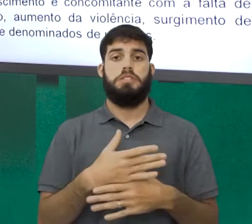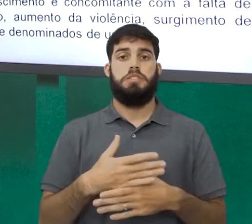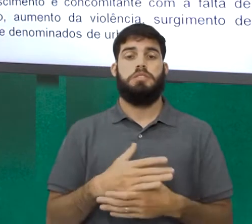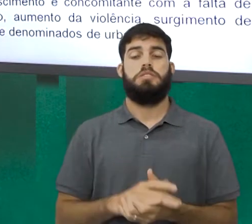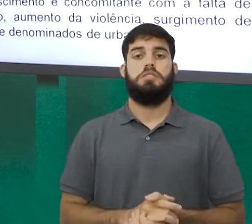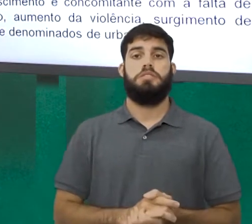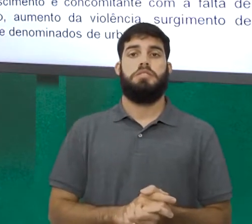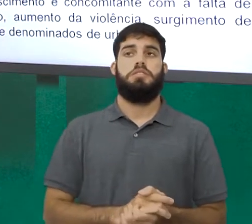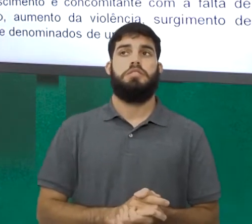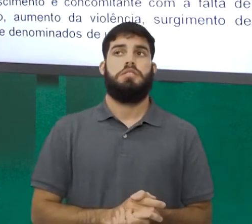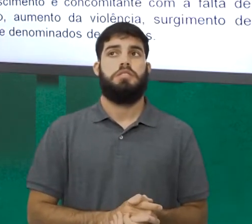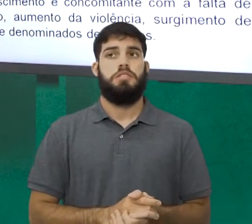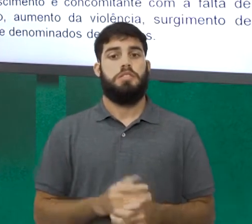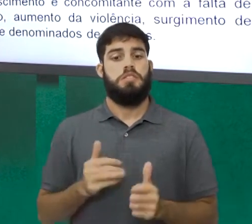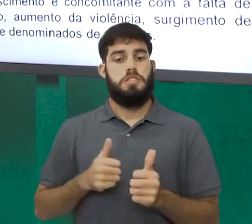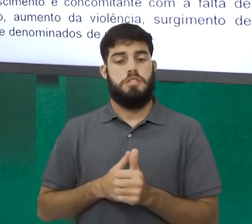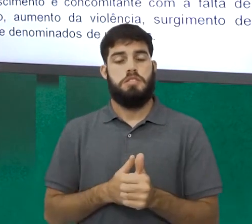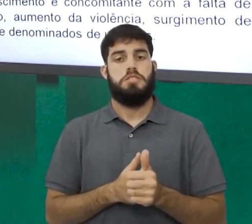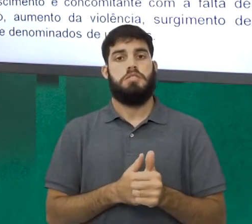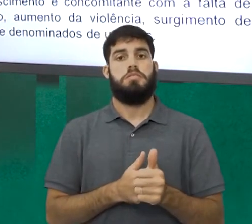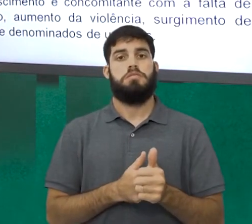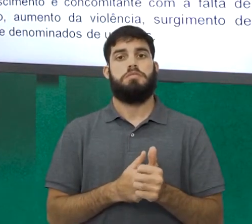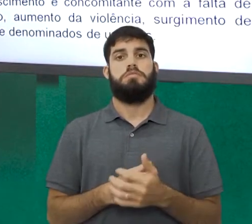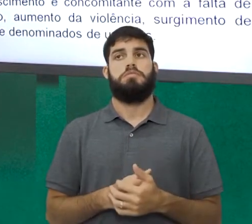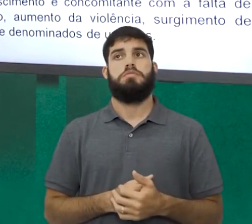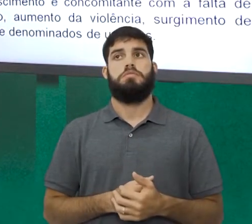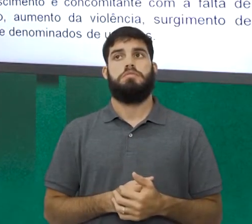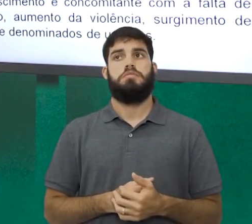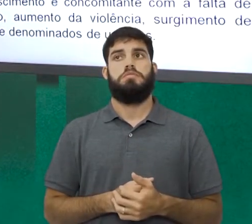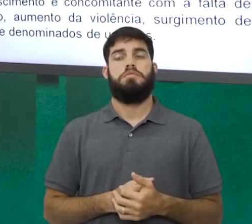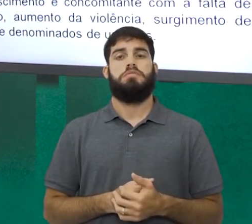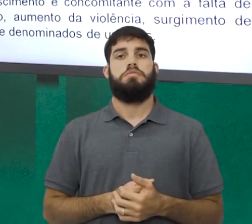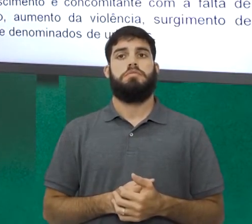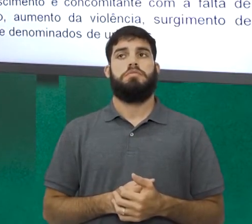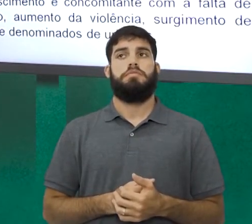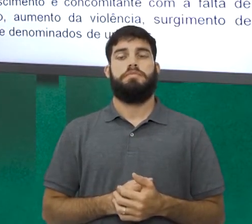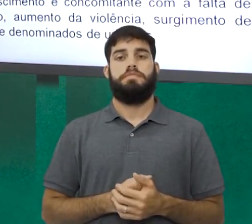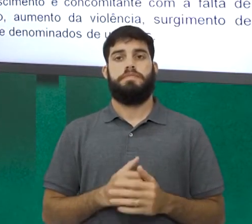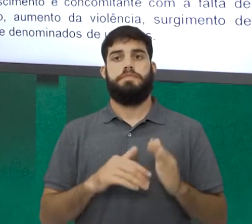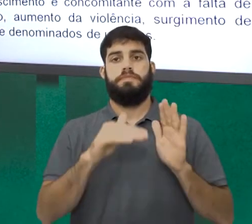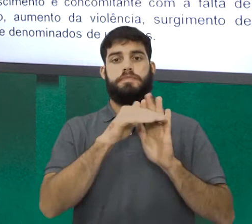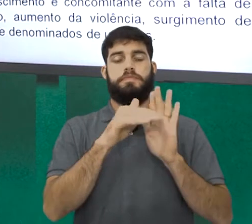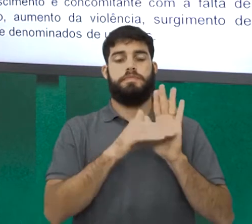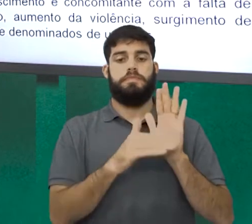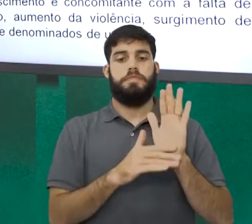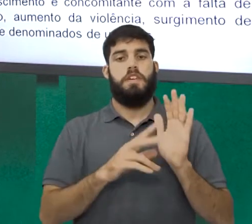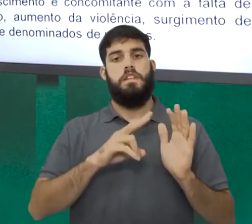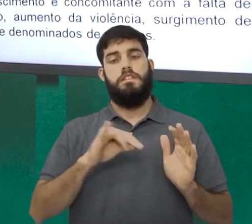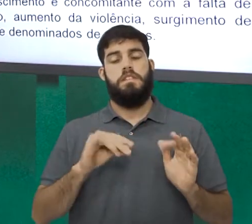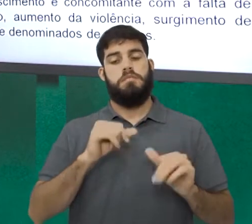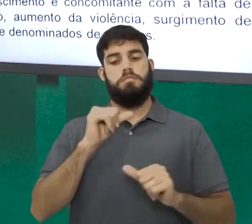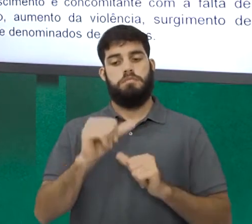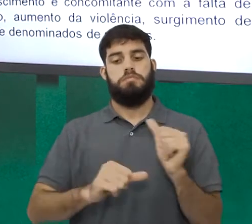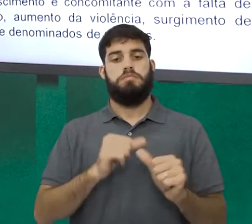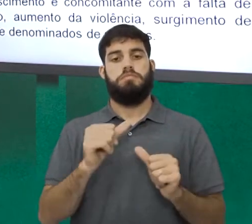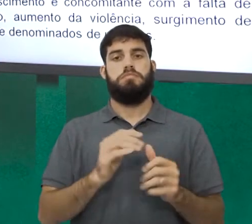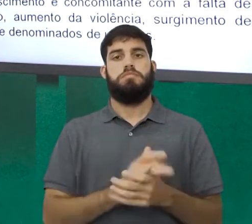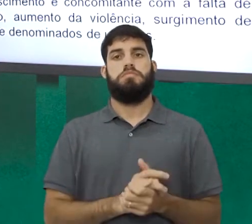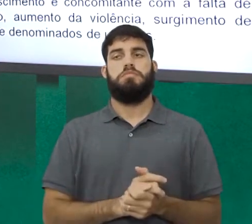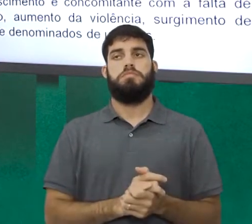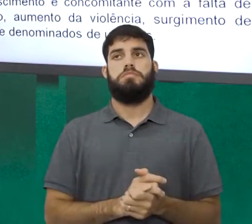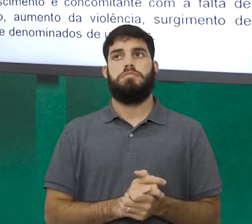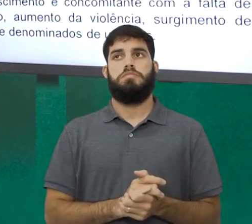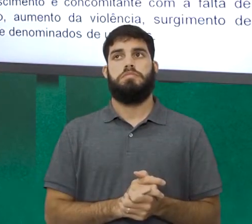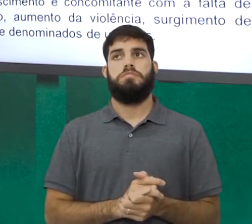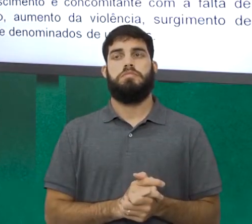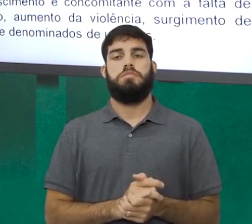populosas, inserimos o conceito de megacidade e que essa lista vai sendo alterada na medida que o tempo foi passando,